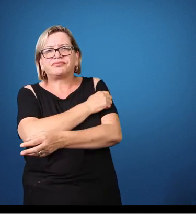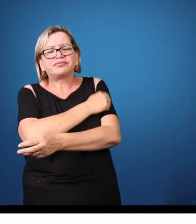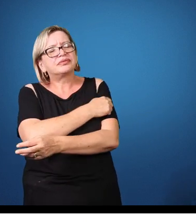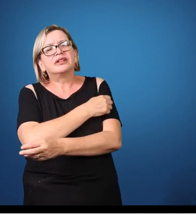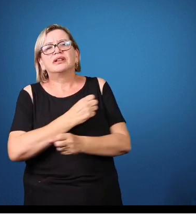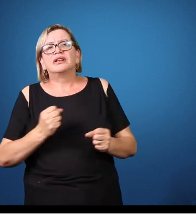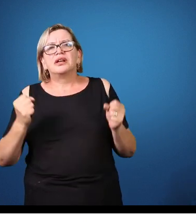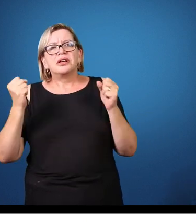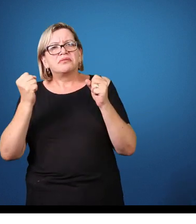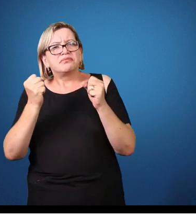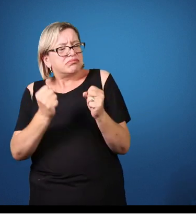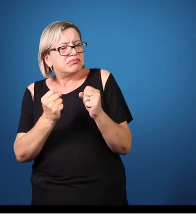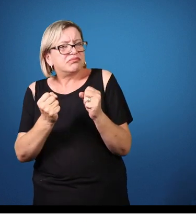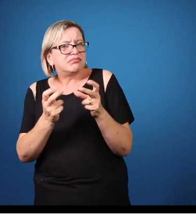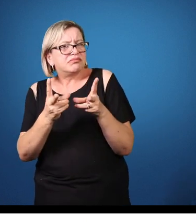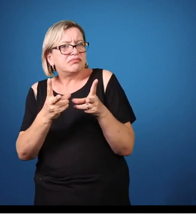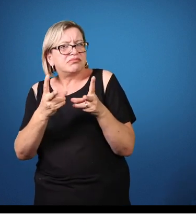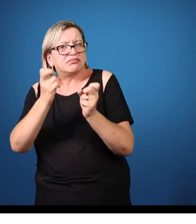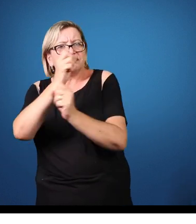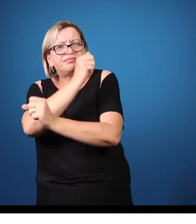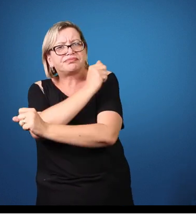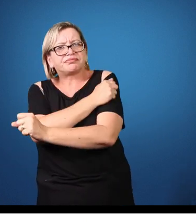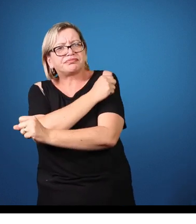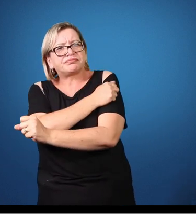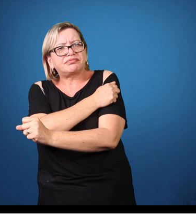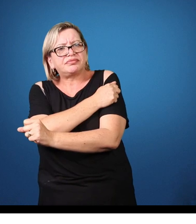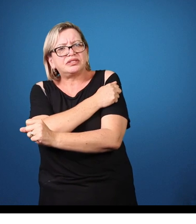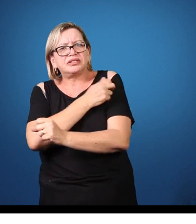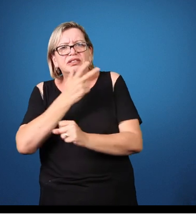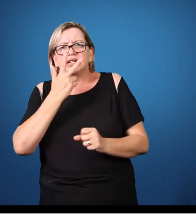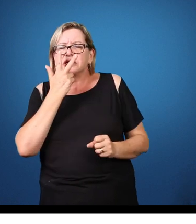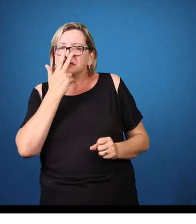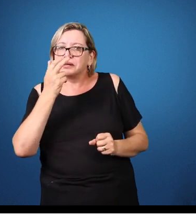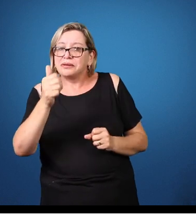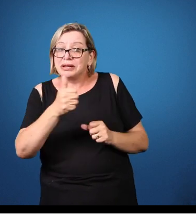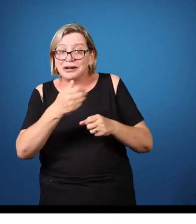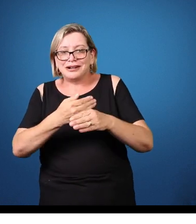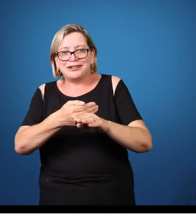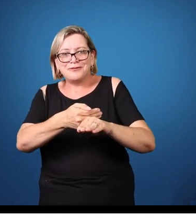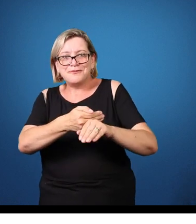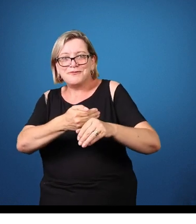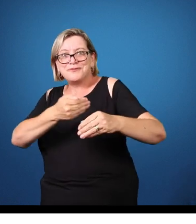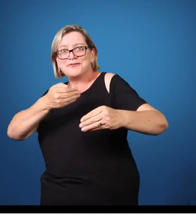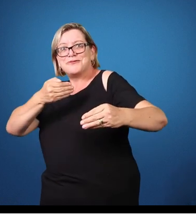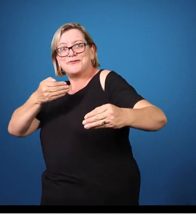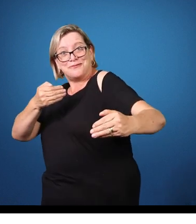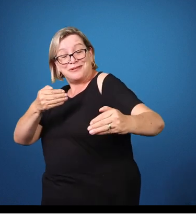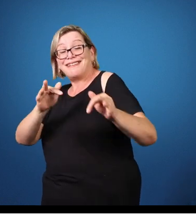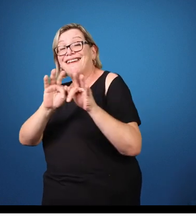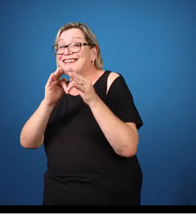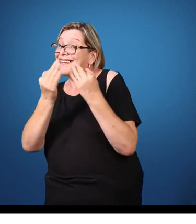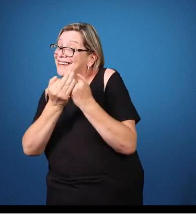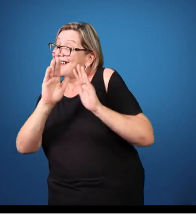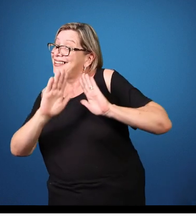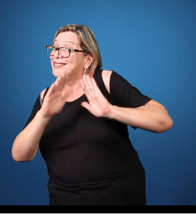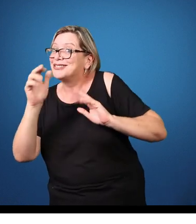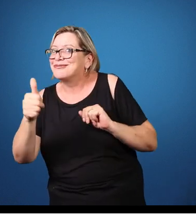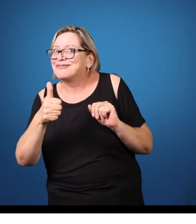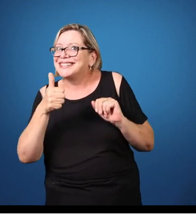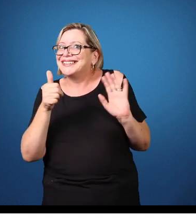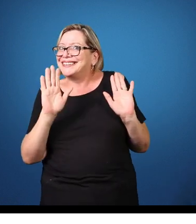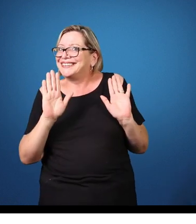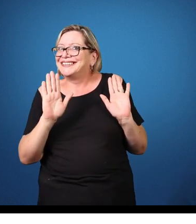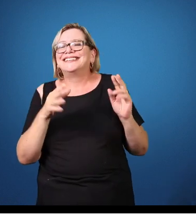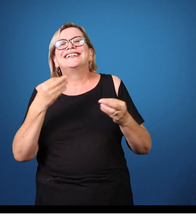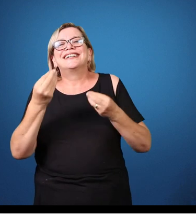longe da família do que perto. E a gente tem que considerar essa possibilidade mesmo, né? Enfim, tem famílias